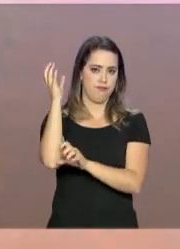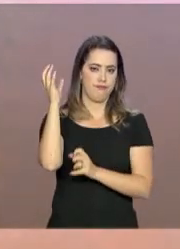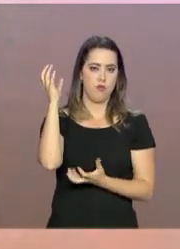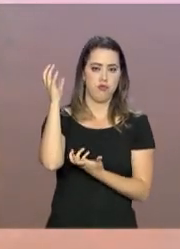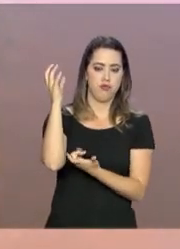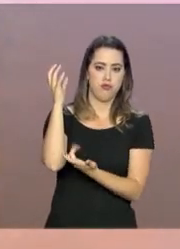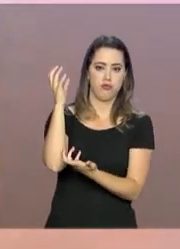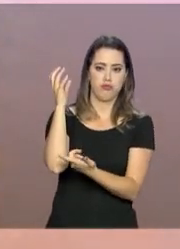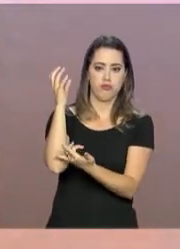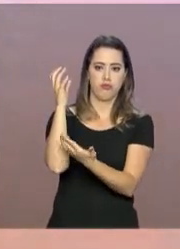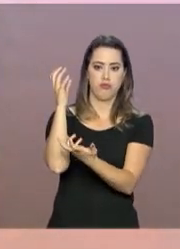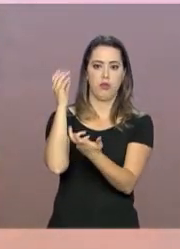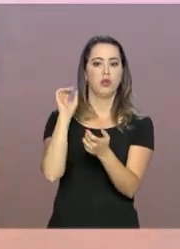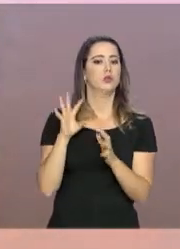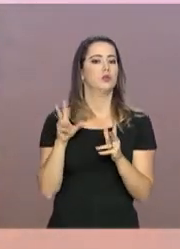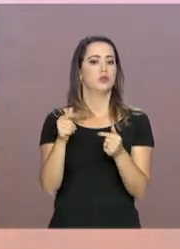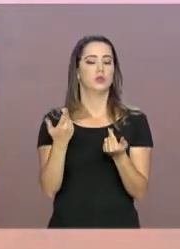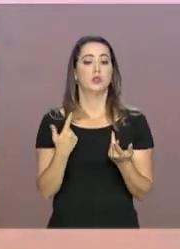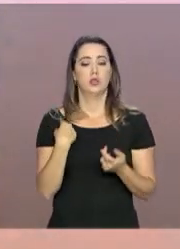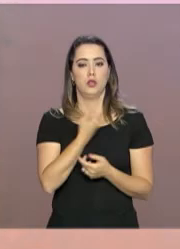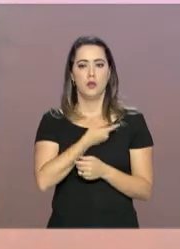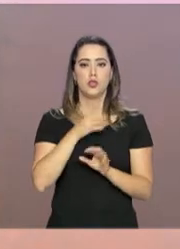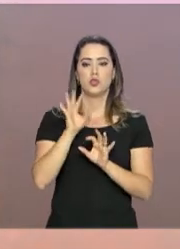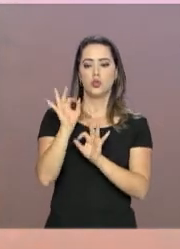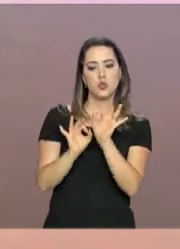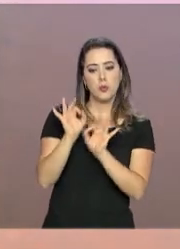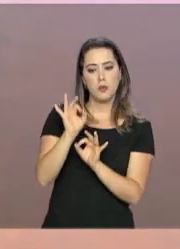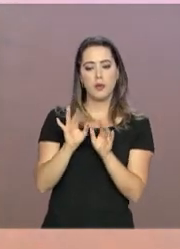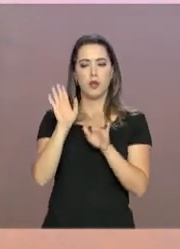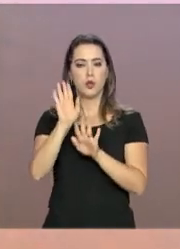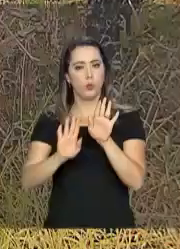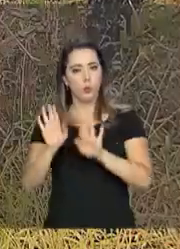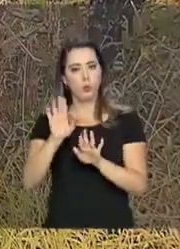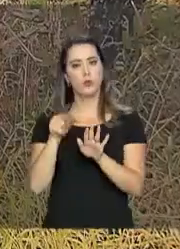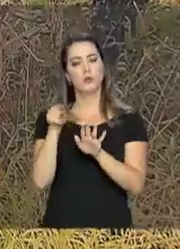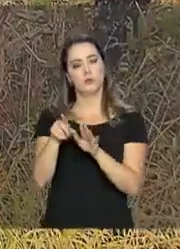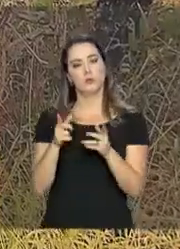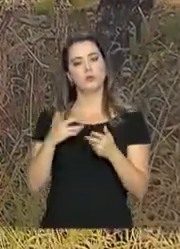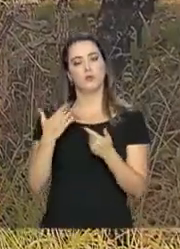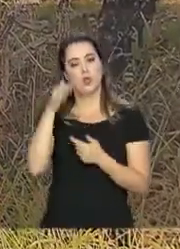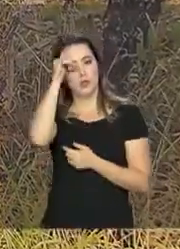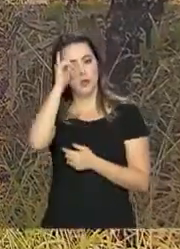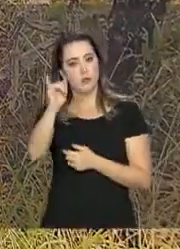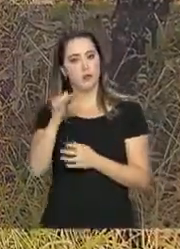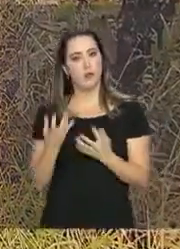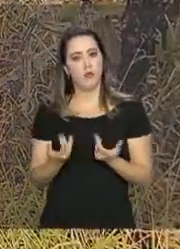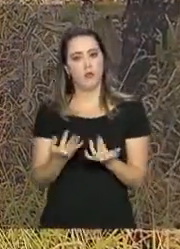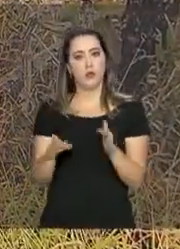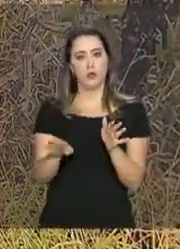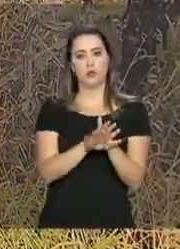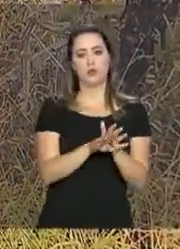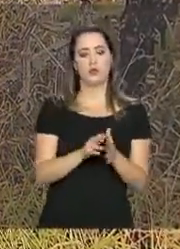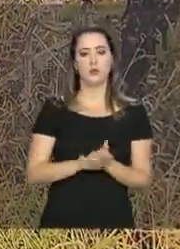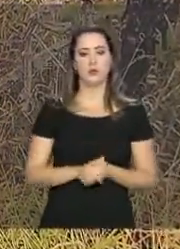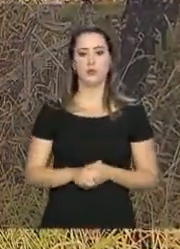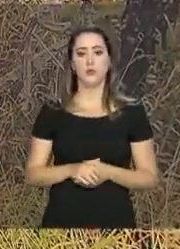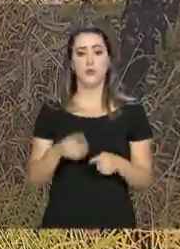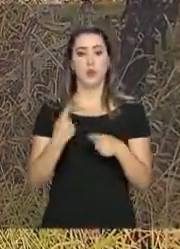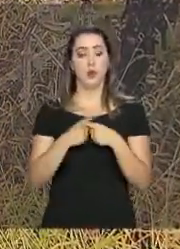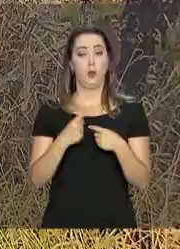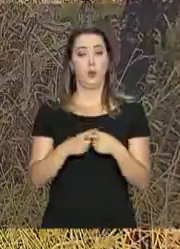isso vai diminuindo as ocorrências de incêndios dentro da estação. Como a vegetação está seca, o fogo se alastra